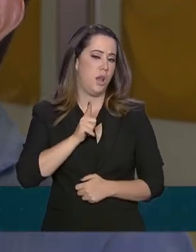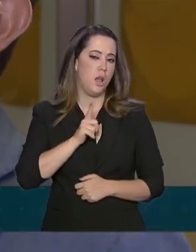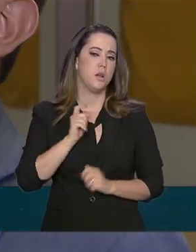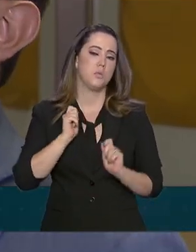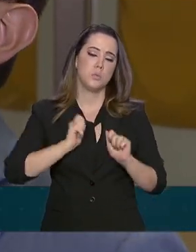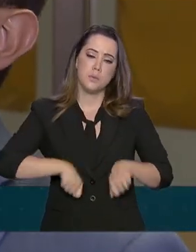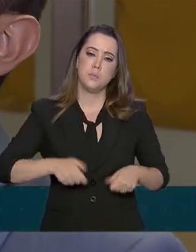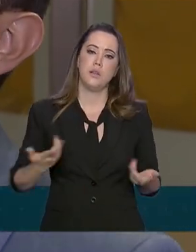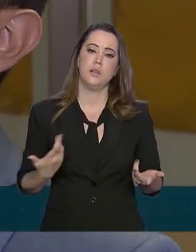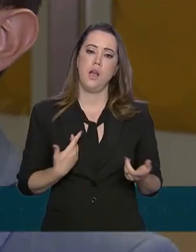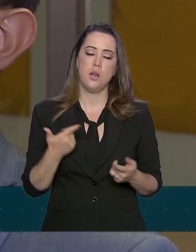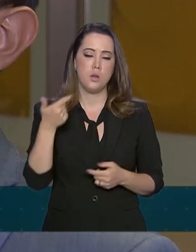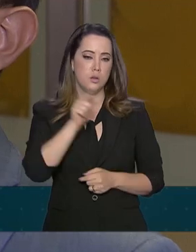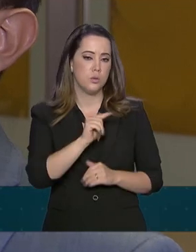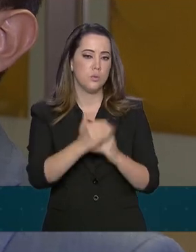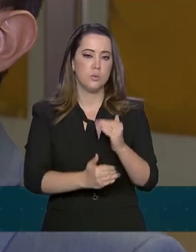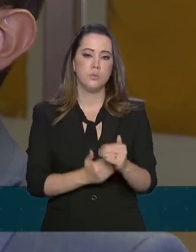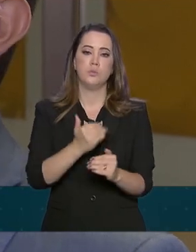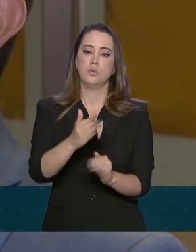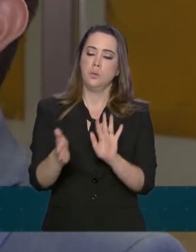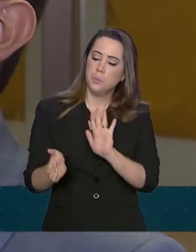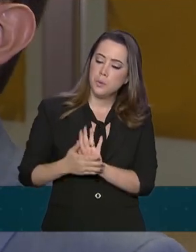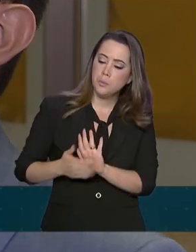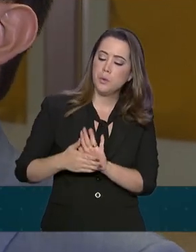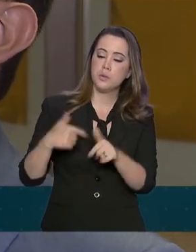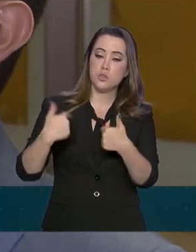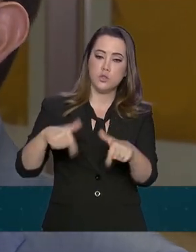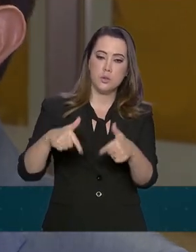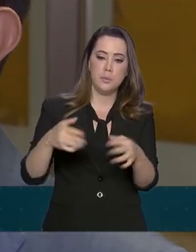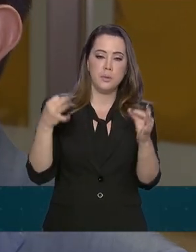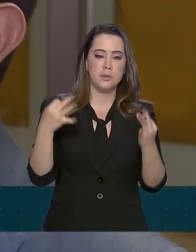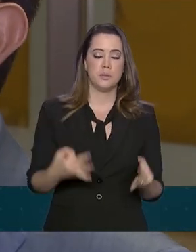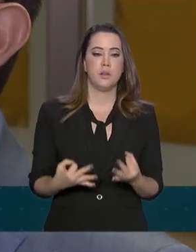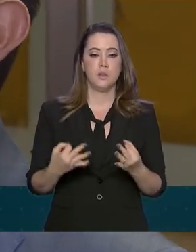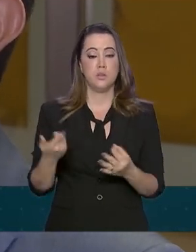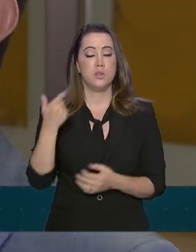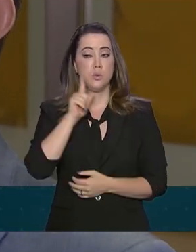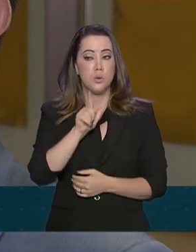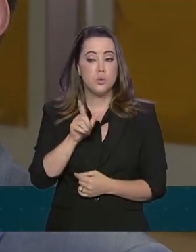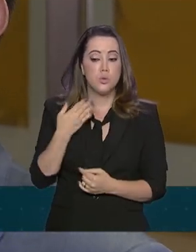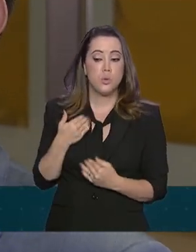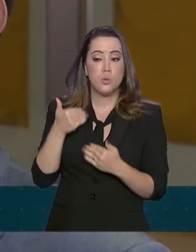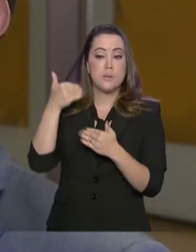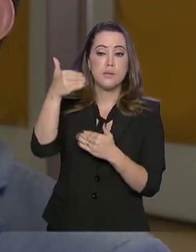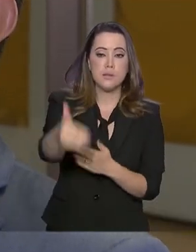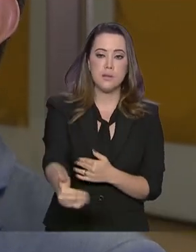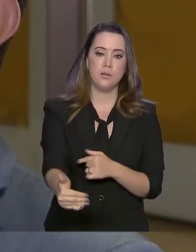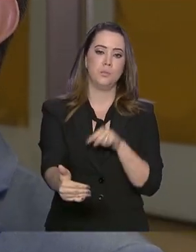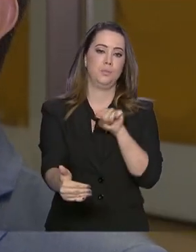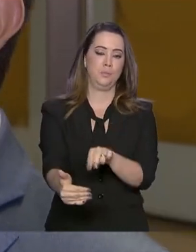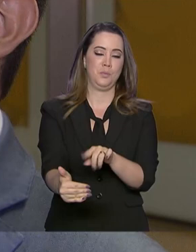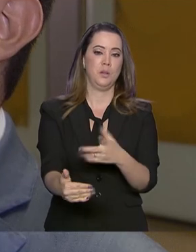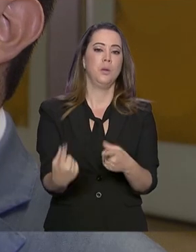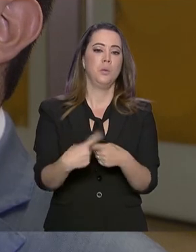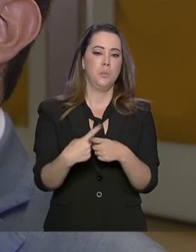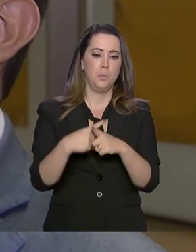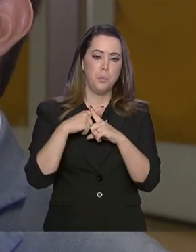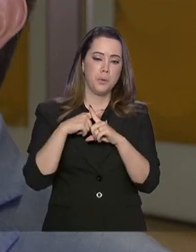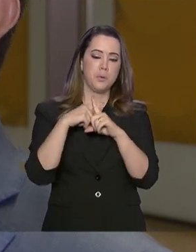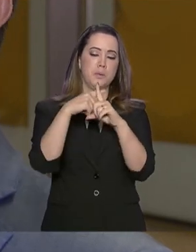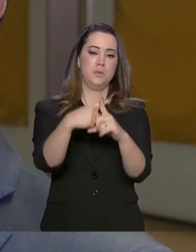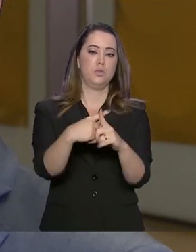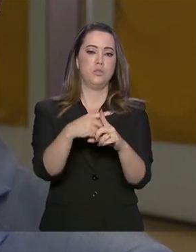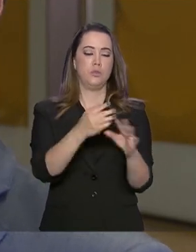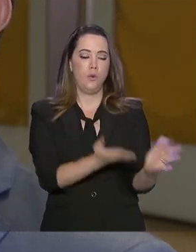de sair com grandes propostas daqui, de ações práticas que cheguem na ponta, que a gente consiga afetar positivamente